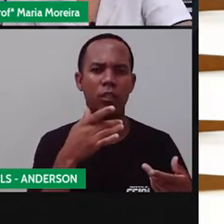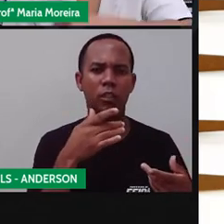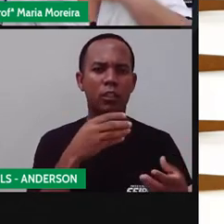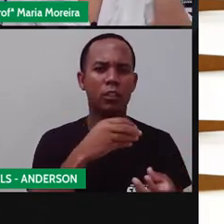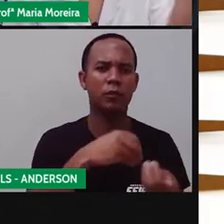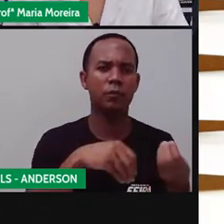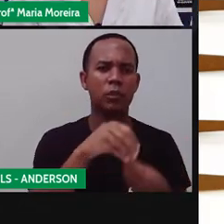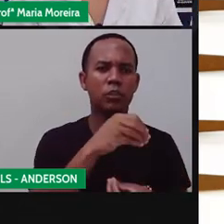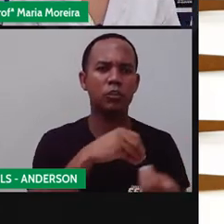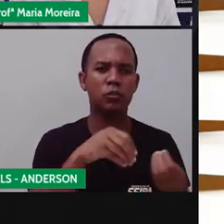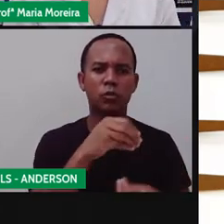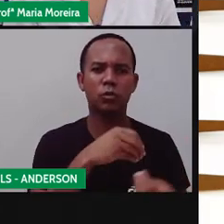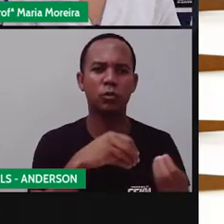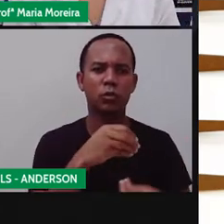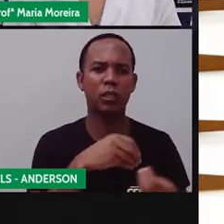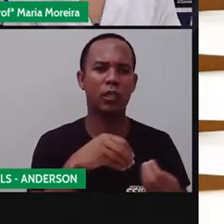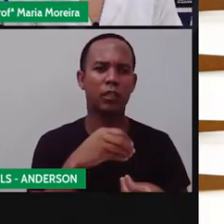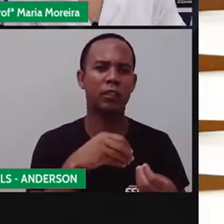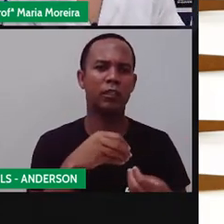Esses sabores diferentes.